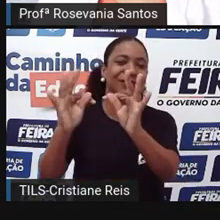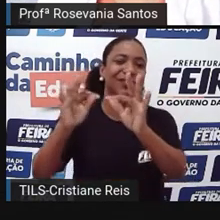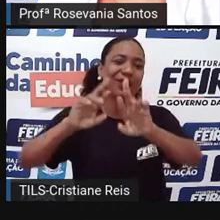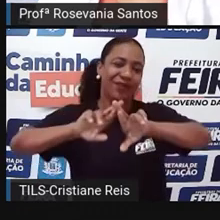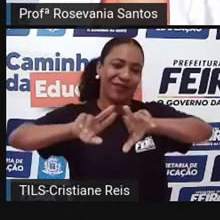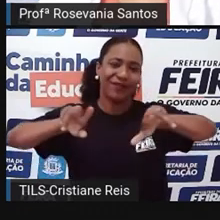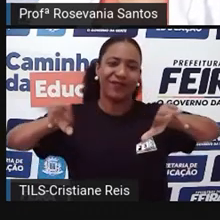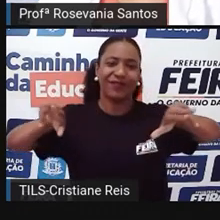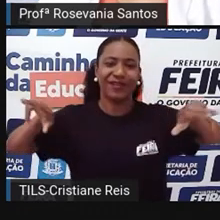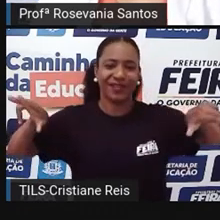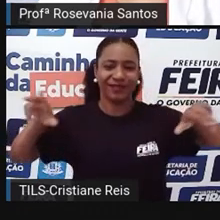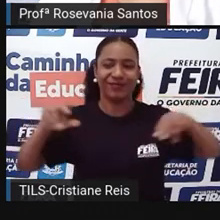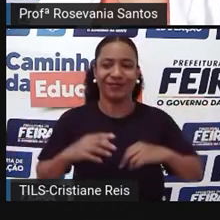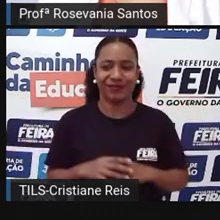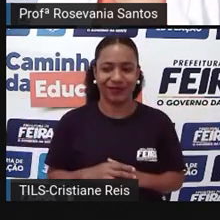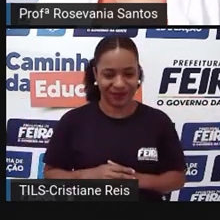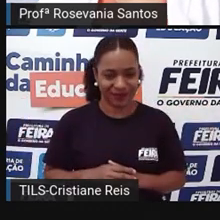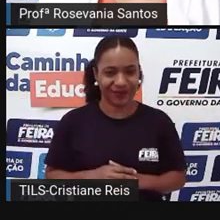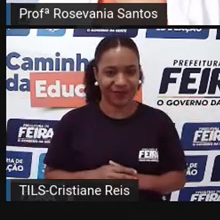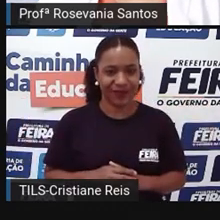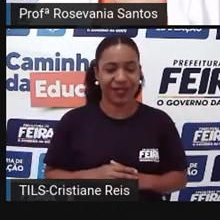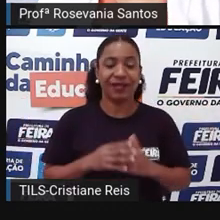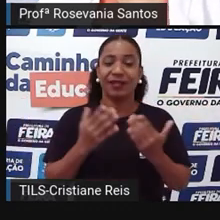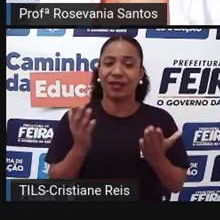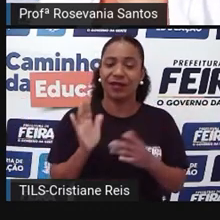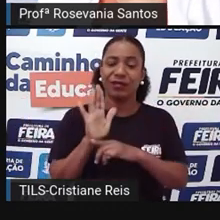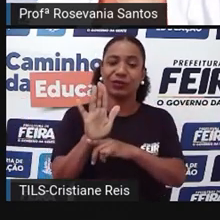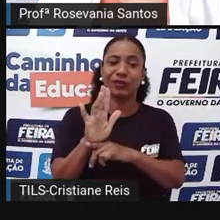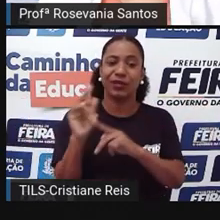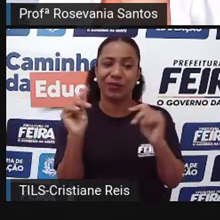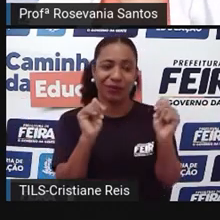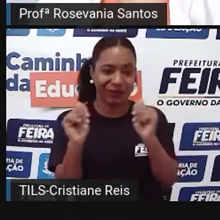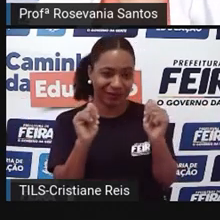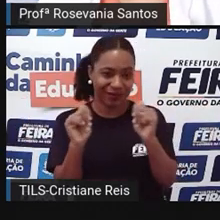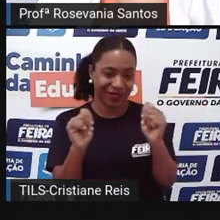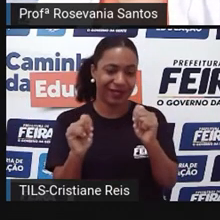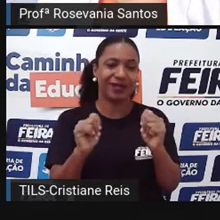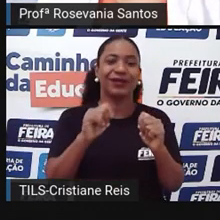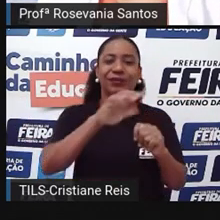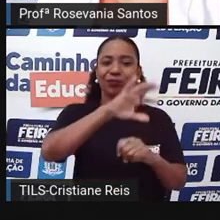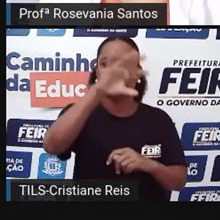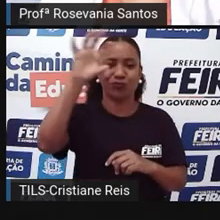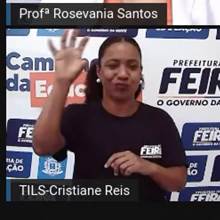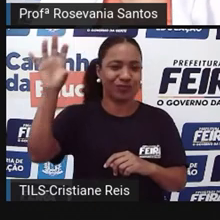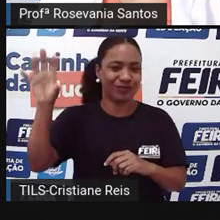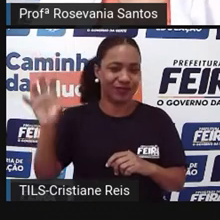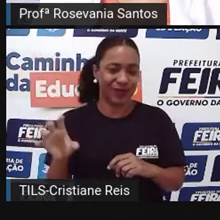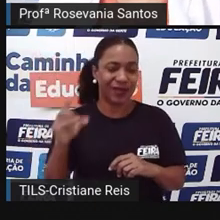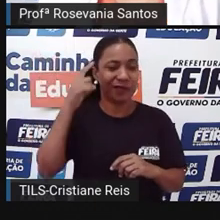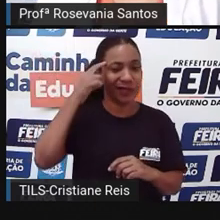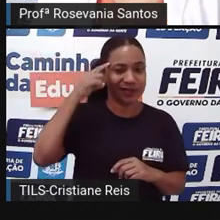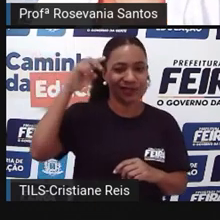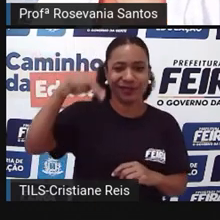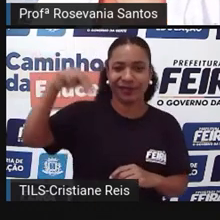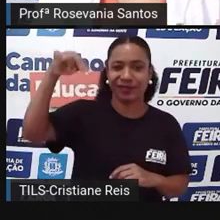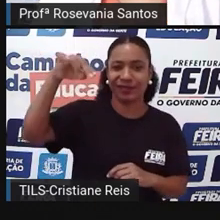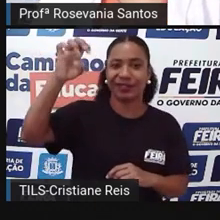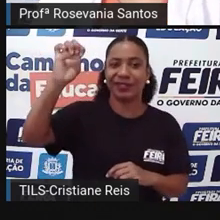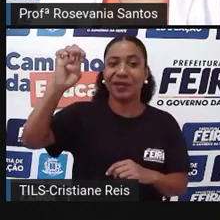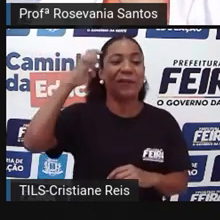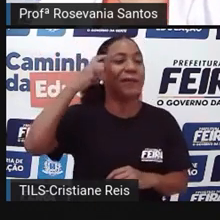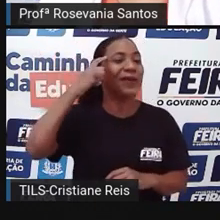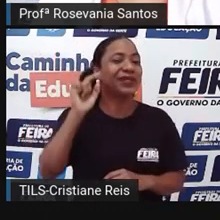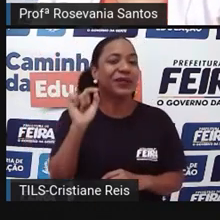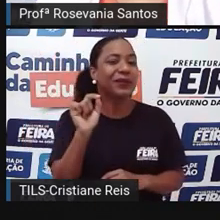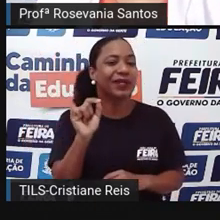é um chamariz, né, econômico pra nossa região, que muita gente só pensa no Nordeste como área de criação de animais e